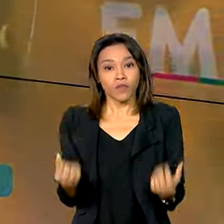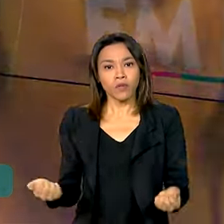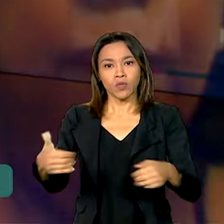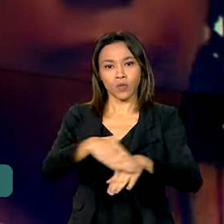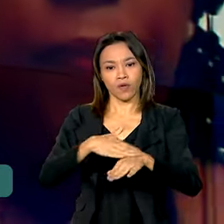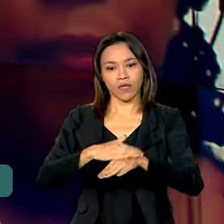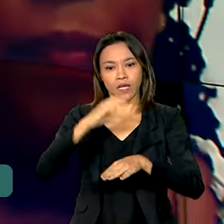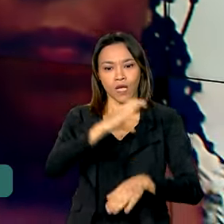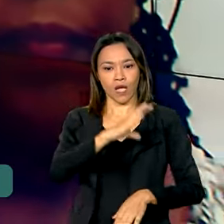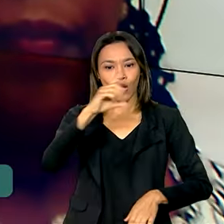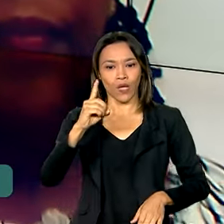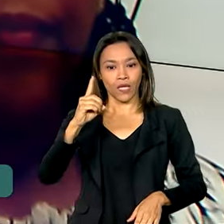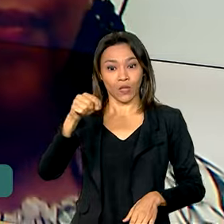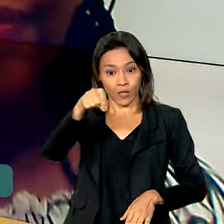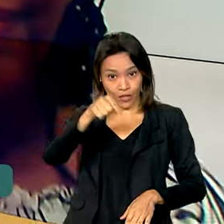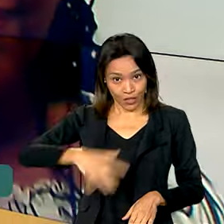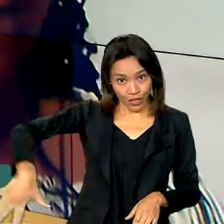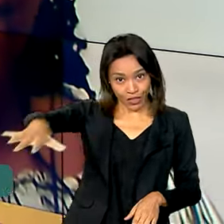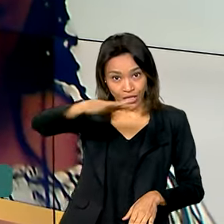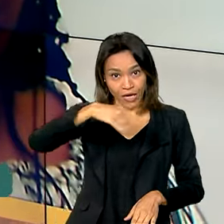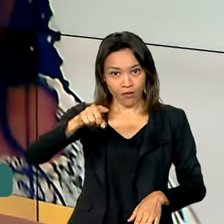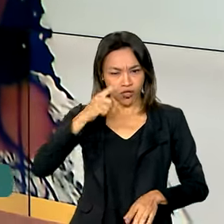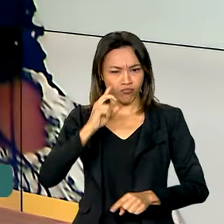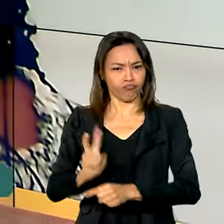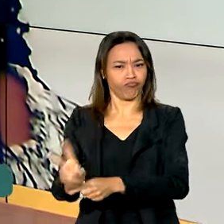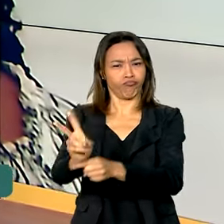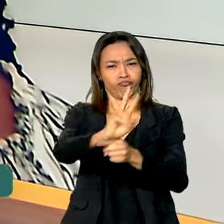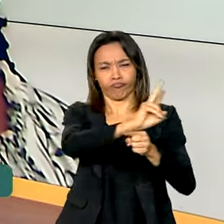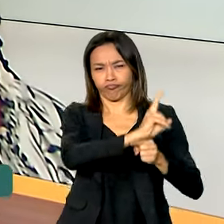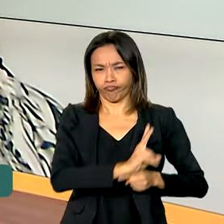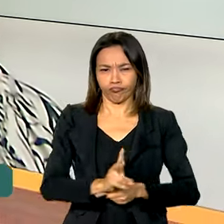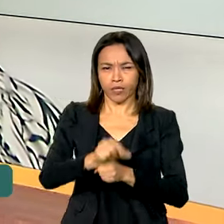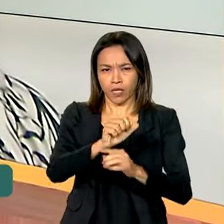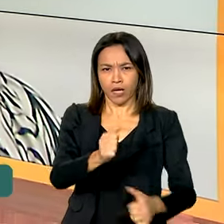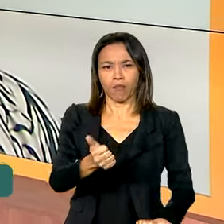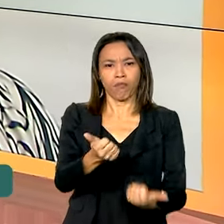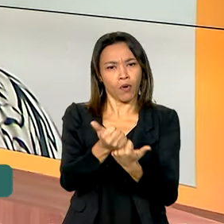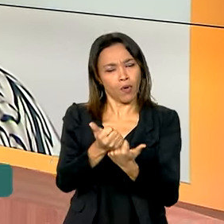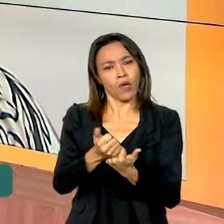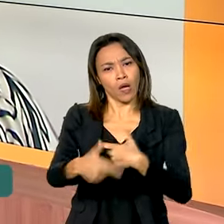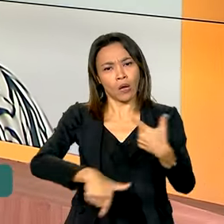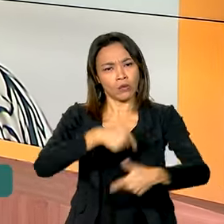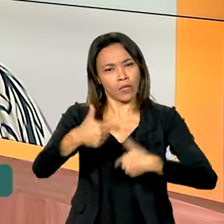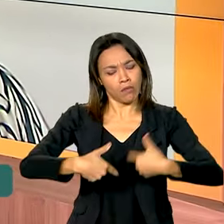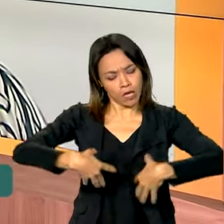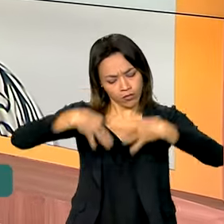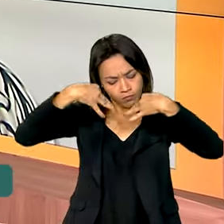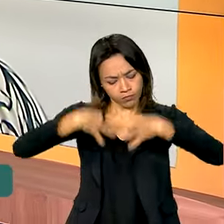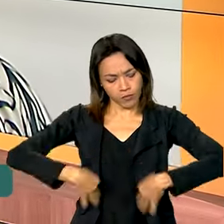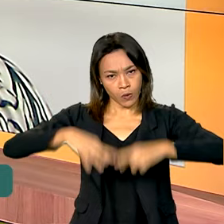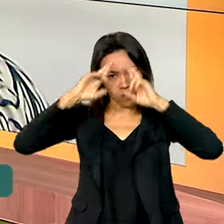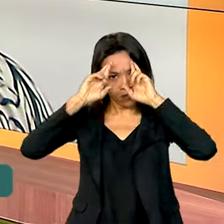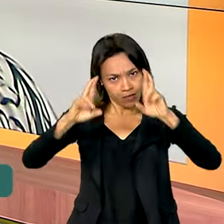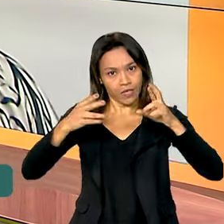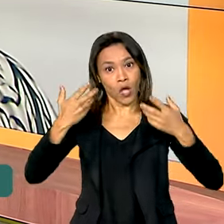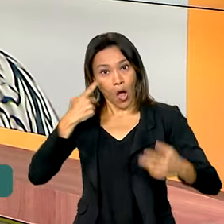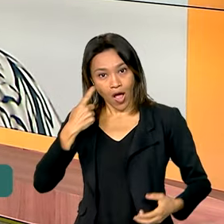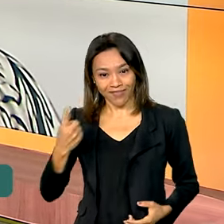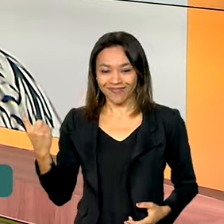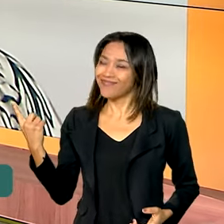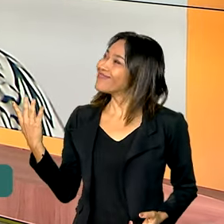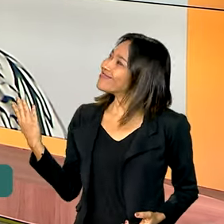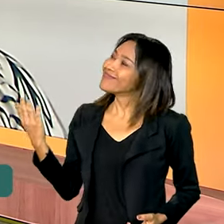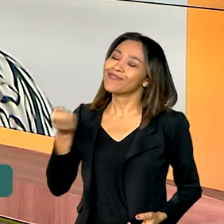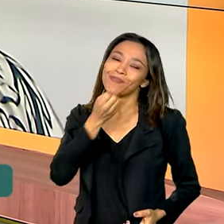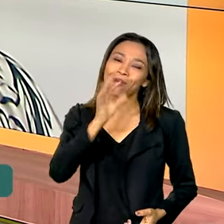Coordenadora Geral de Fiscalização e Promoção do Trabalho Decente, Desilete Lisboa. Bom dia, coordenadora. Muito obrigada